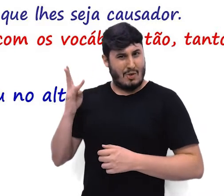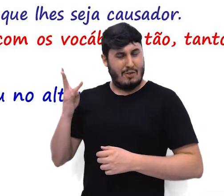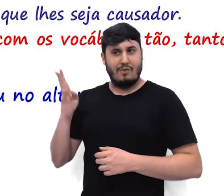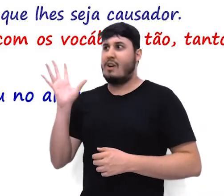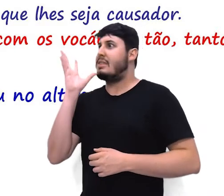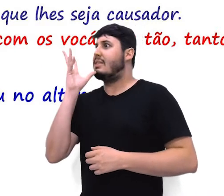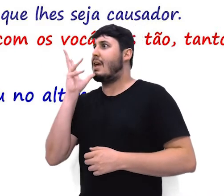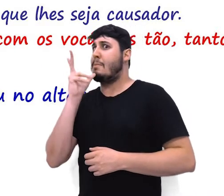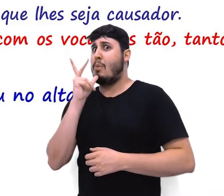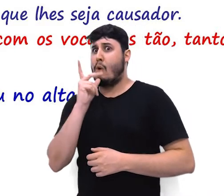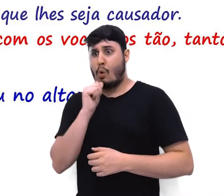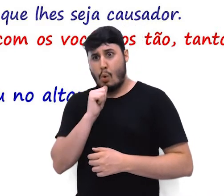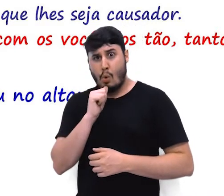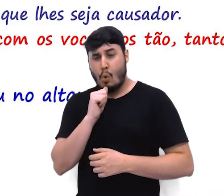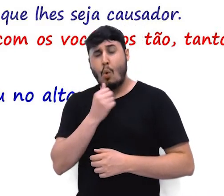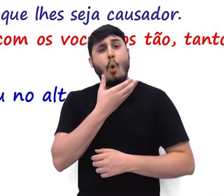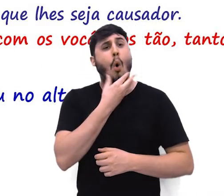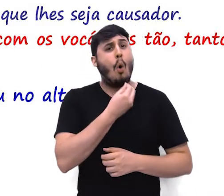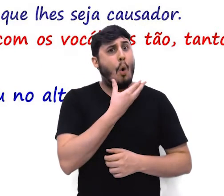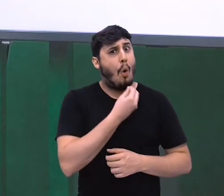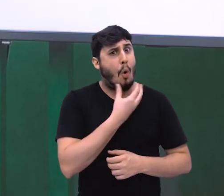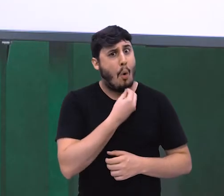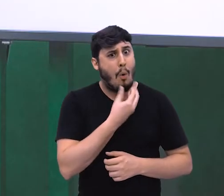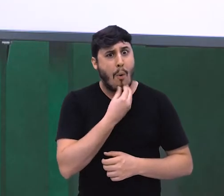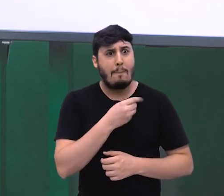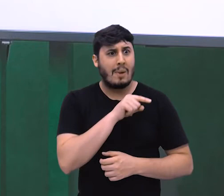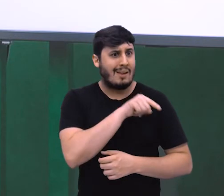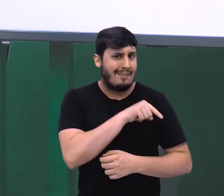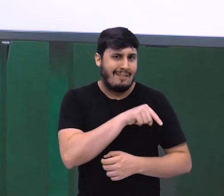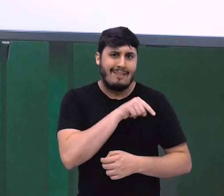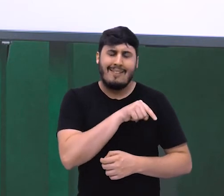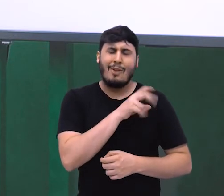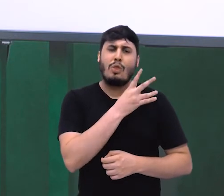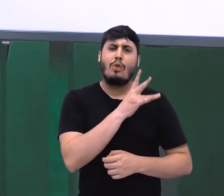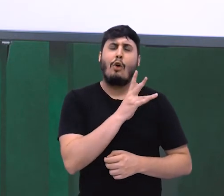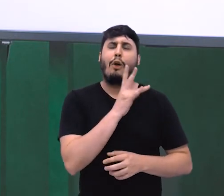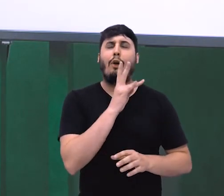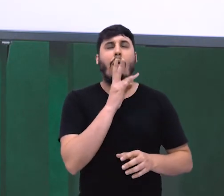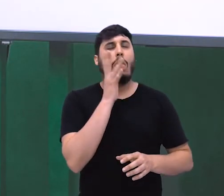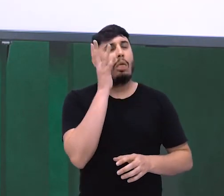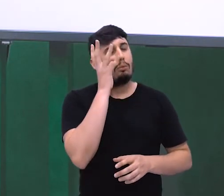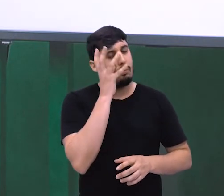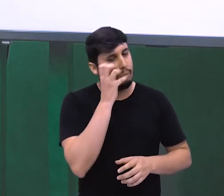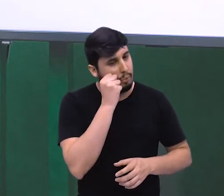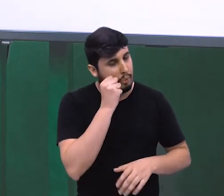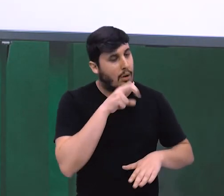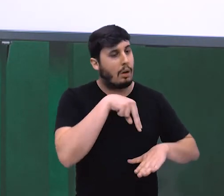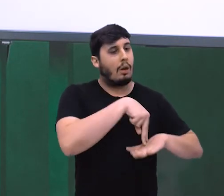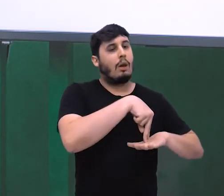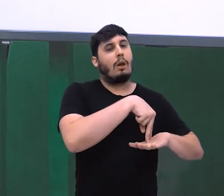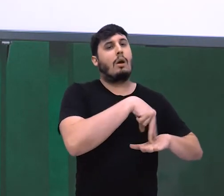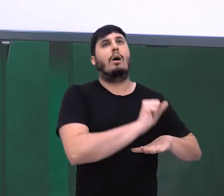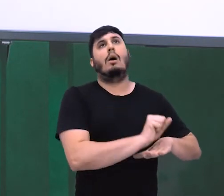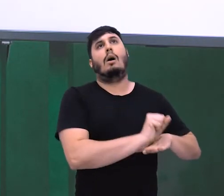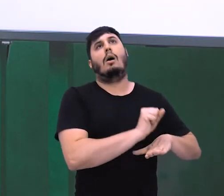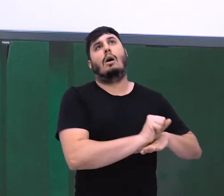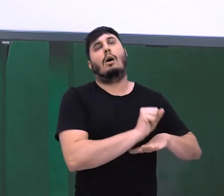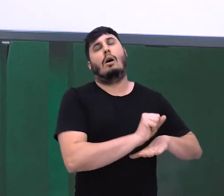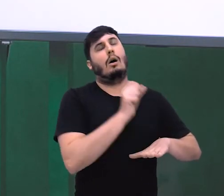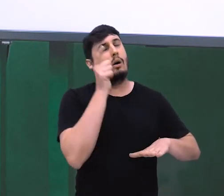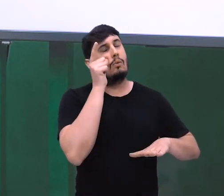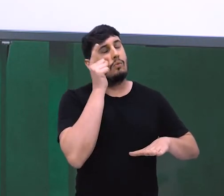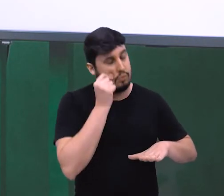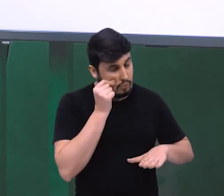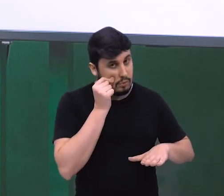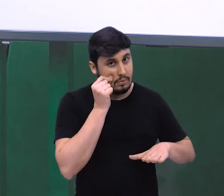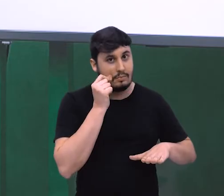noivo dormiu no altar. Ela demorou tanto, como consequência dessa demora, o noivo dormiu